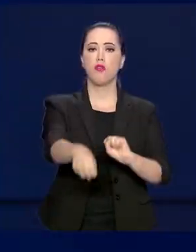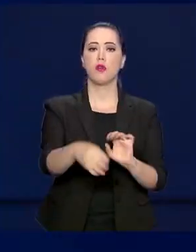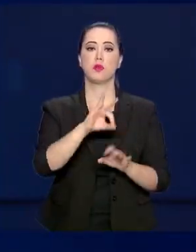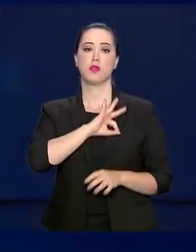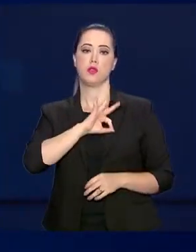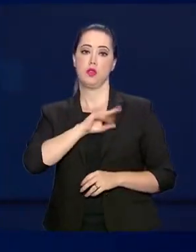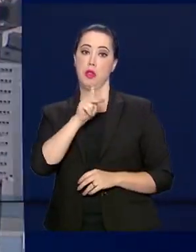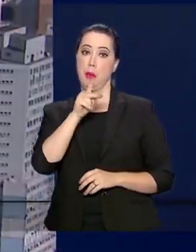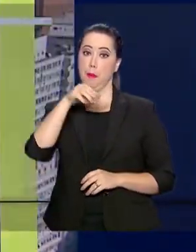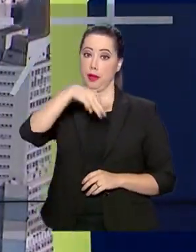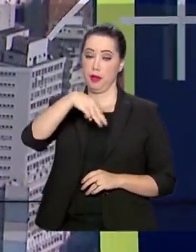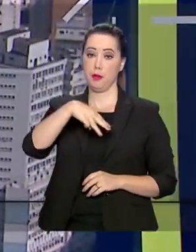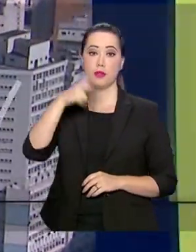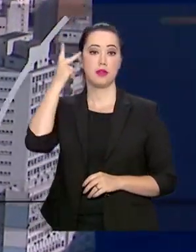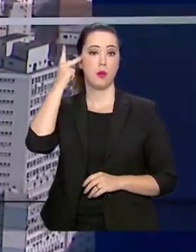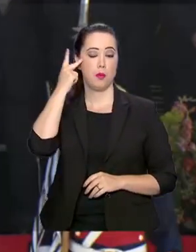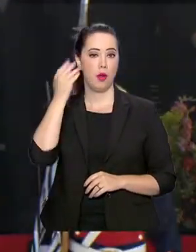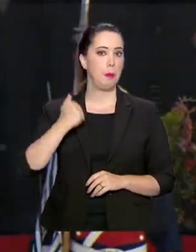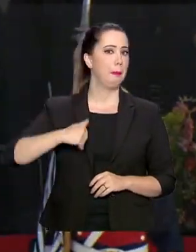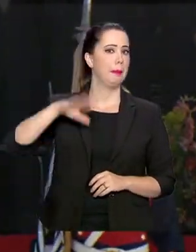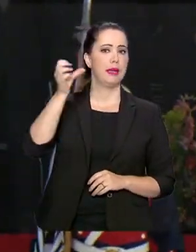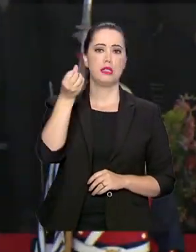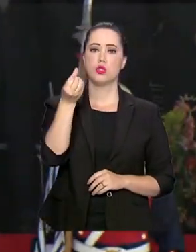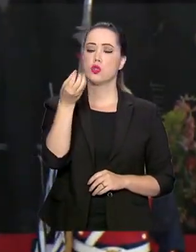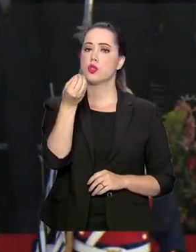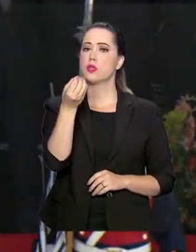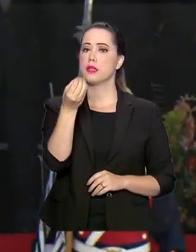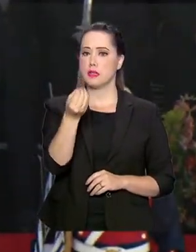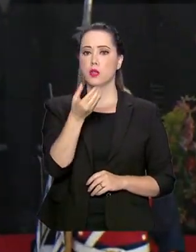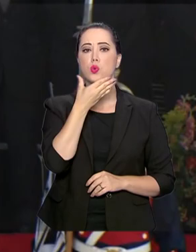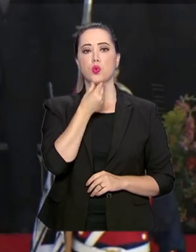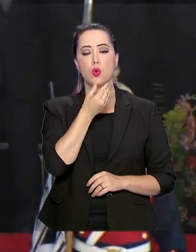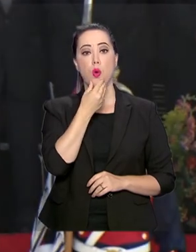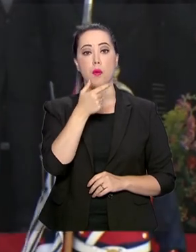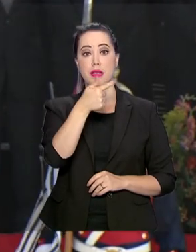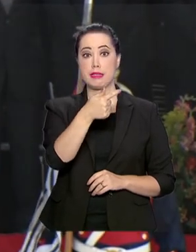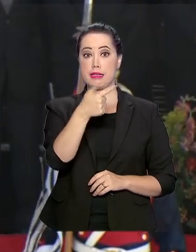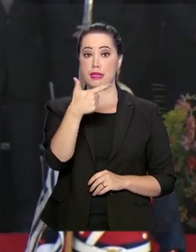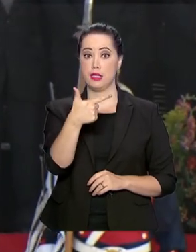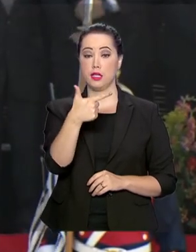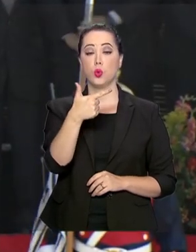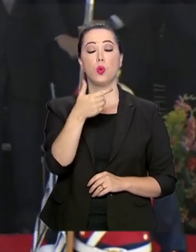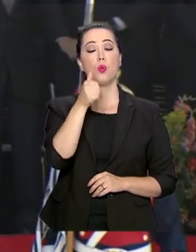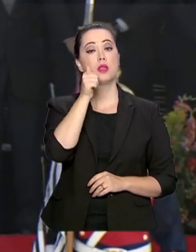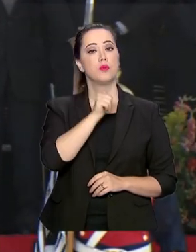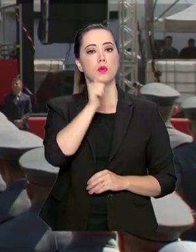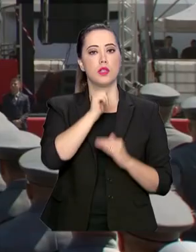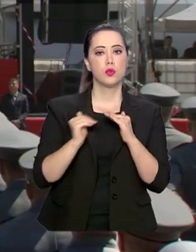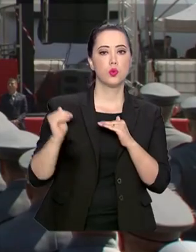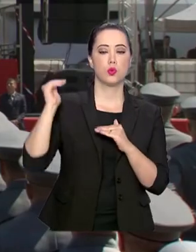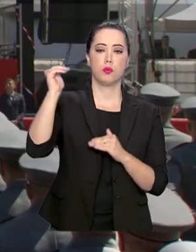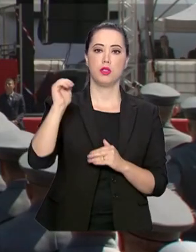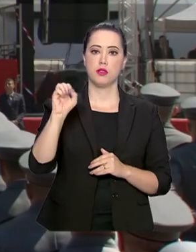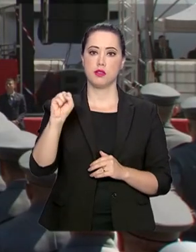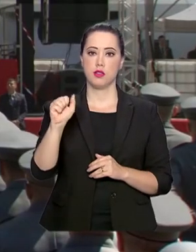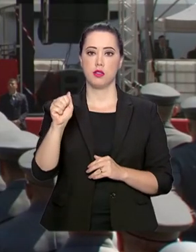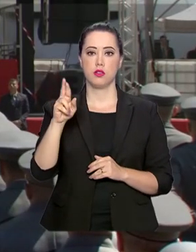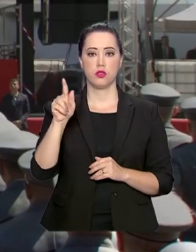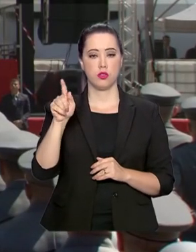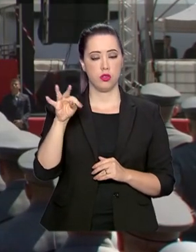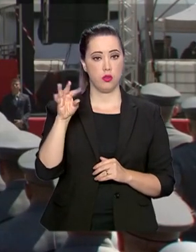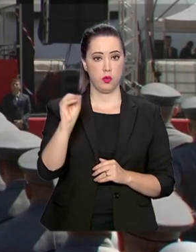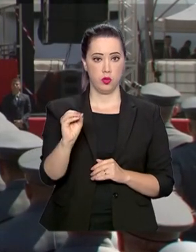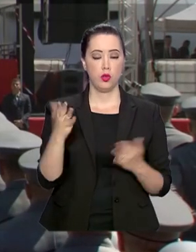Polícia Militar de São Paulo. Mais de 600 homens e 72 mulheres foram promovidos a sargento e passam a